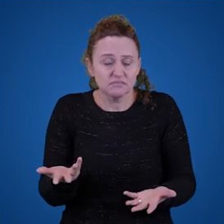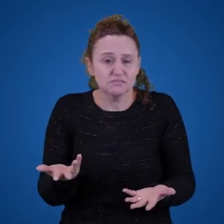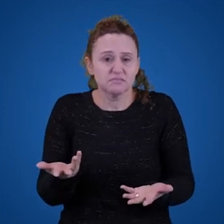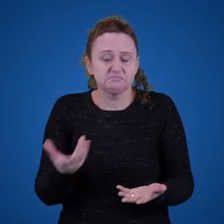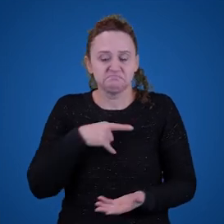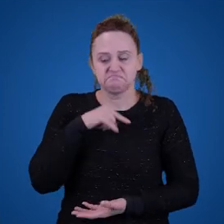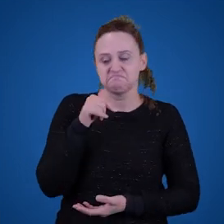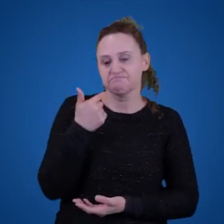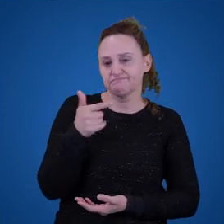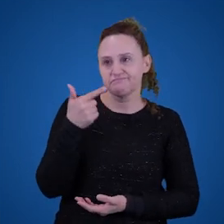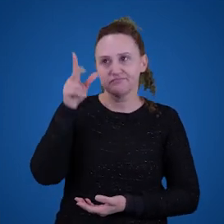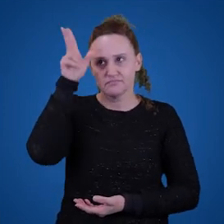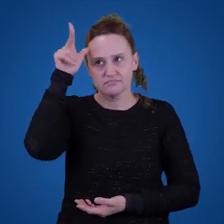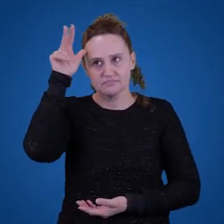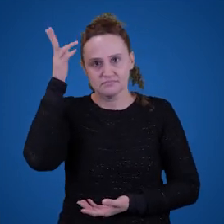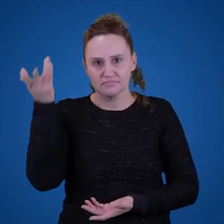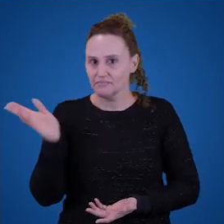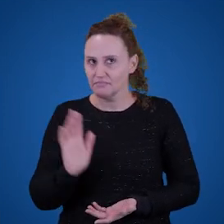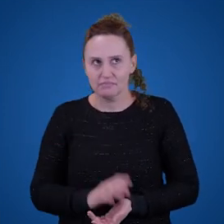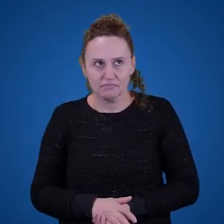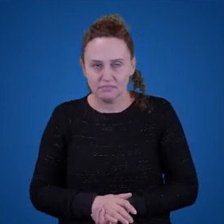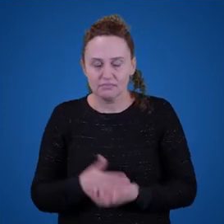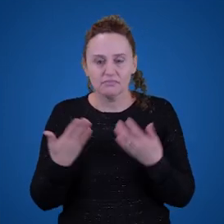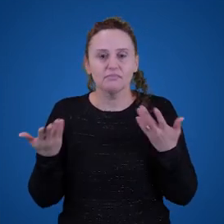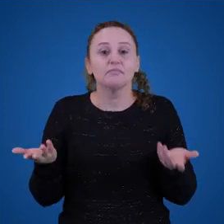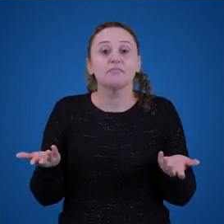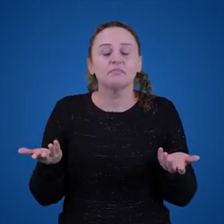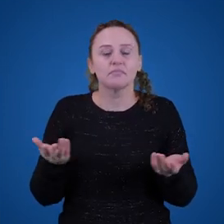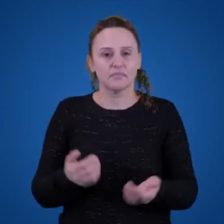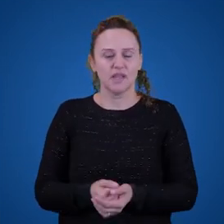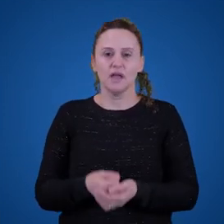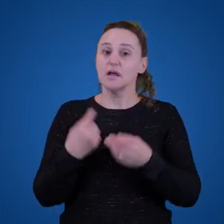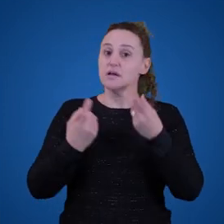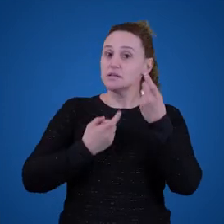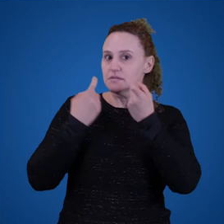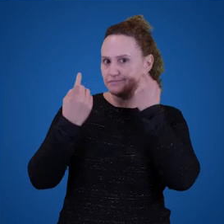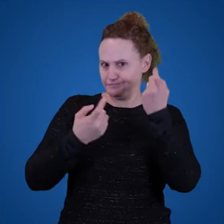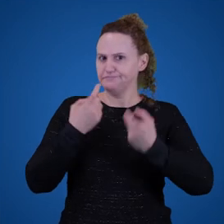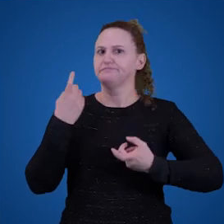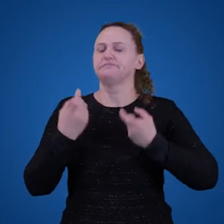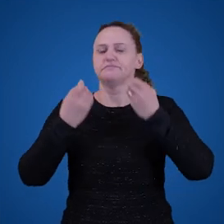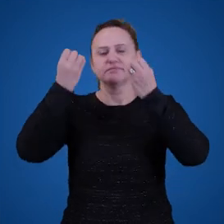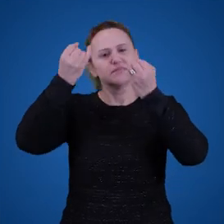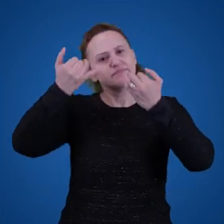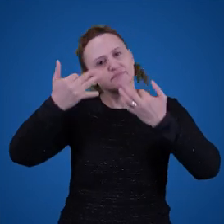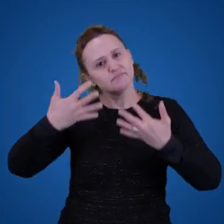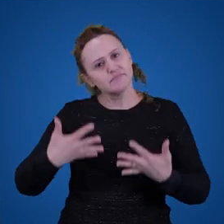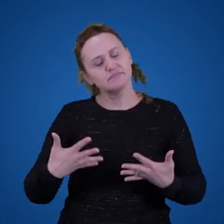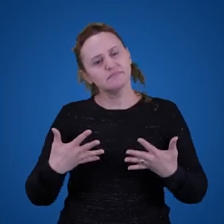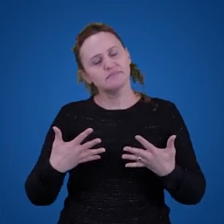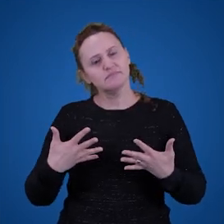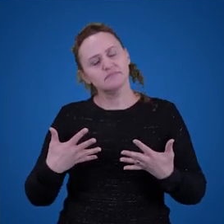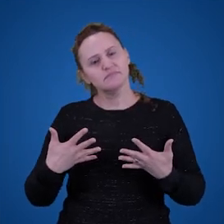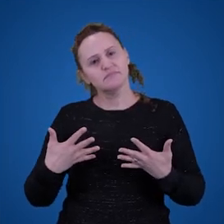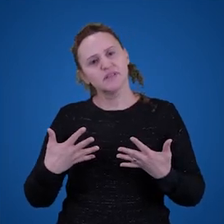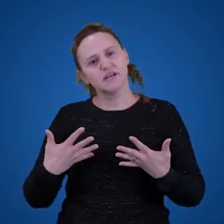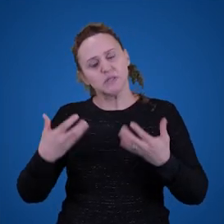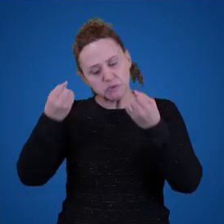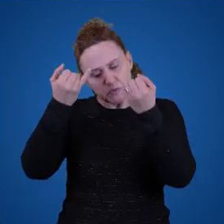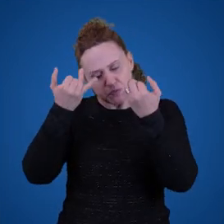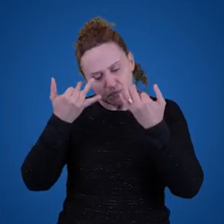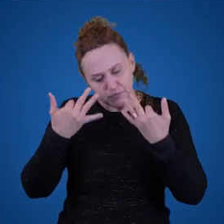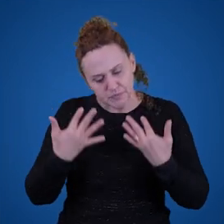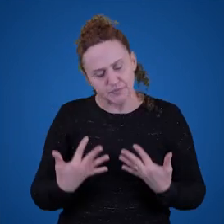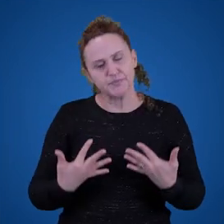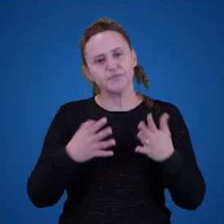nossa preocupação nessa disciplina é explicar o mecanismo da referência. Pelo menos de alguns dos itens linguísticos aqui.